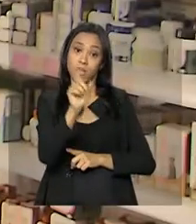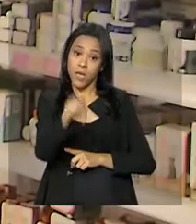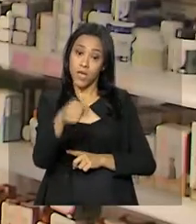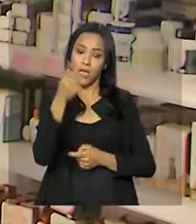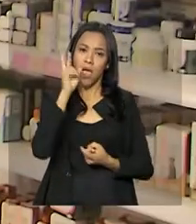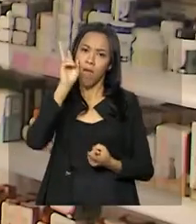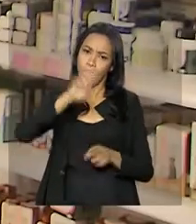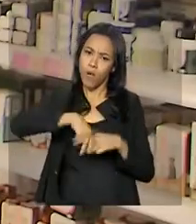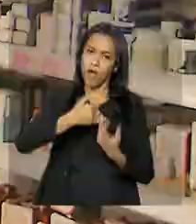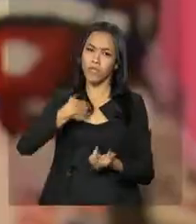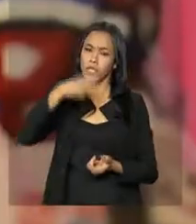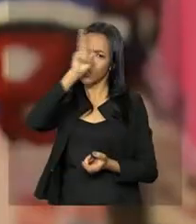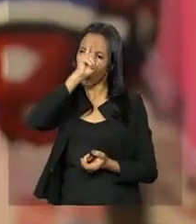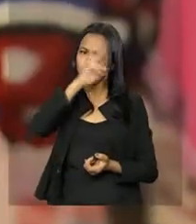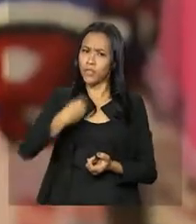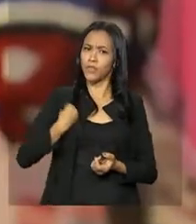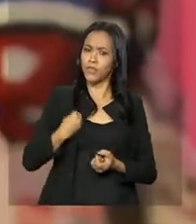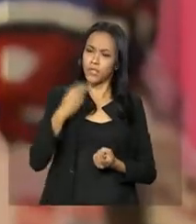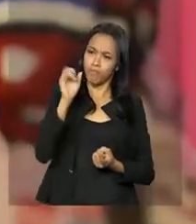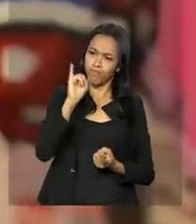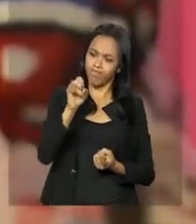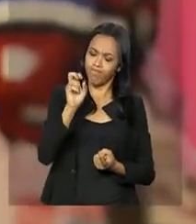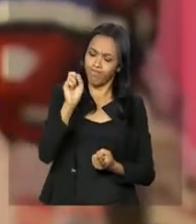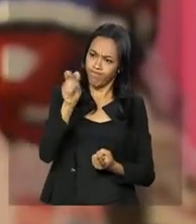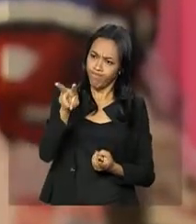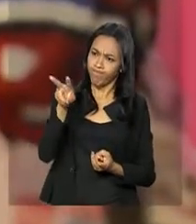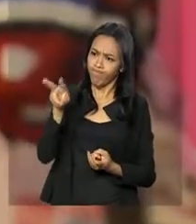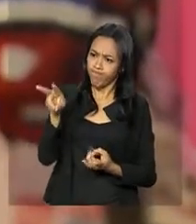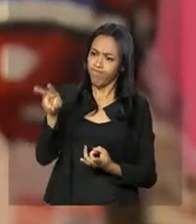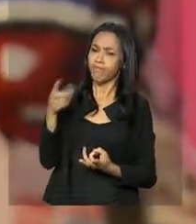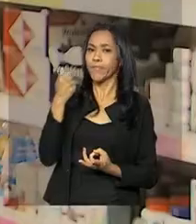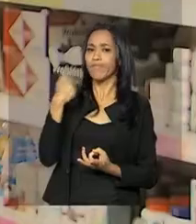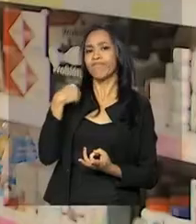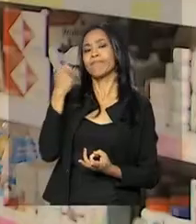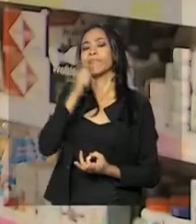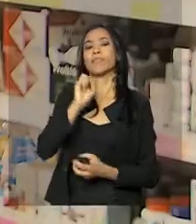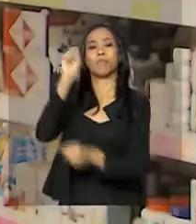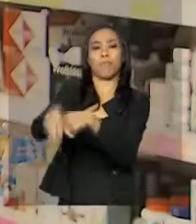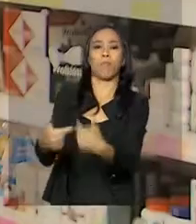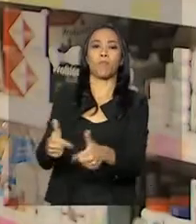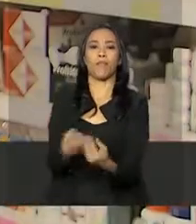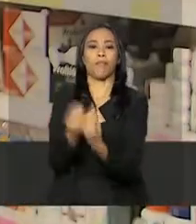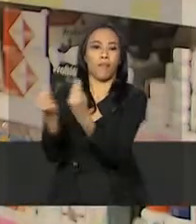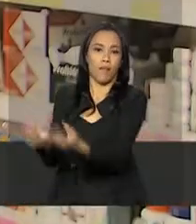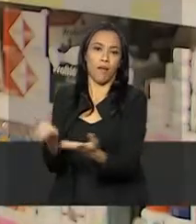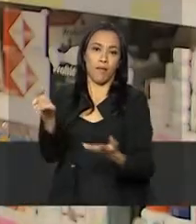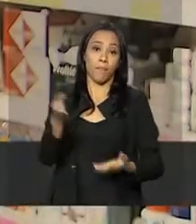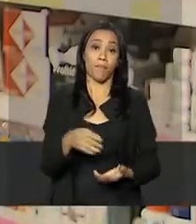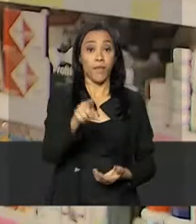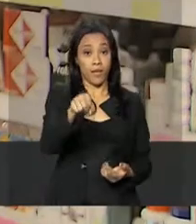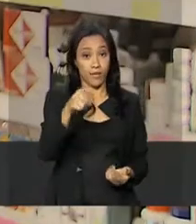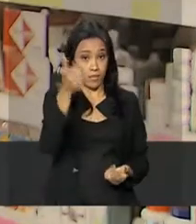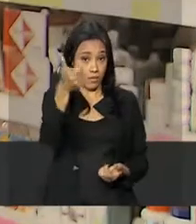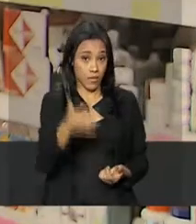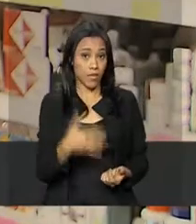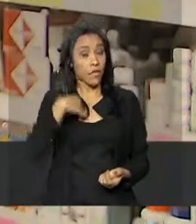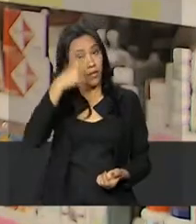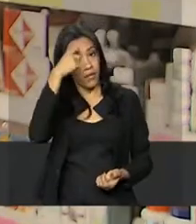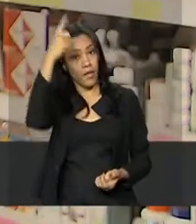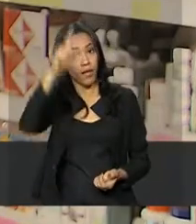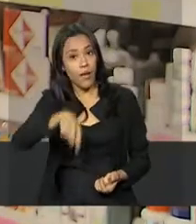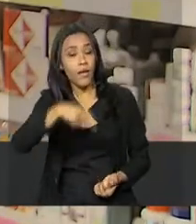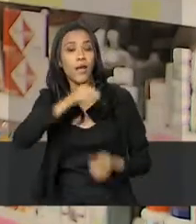vida de cada um deles que a comoveu a dar uma chance de emprego. A vontade surgiu da ideia de ajudar